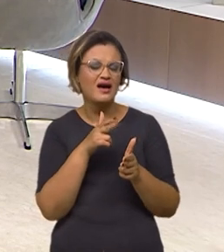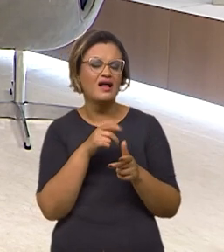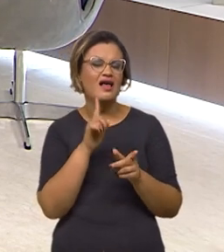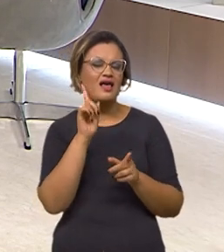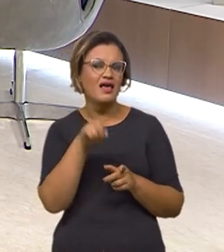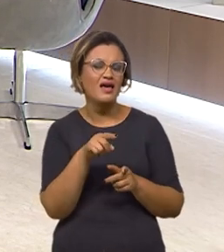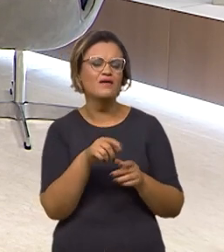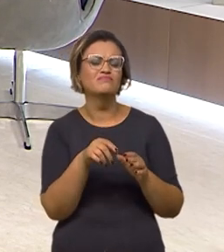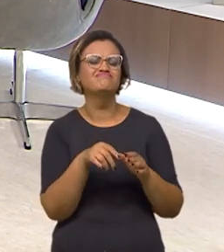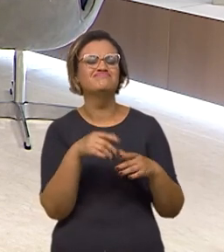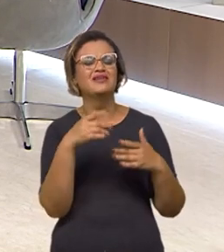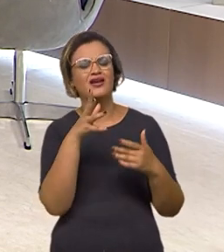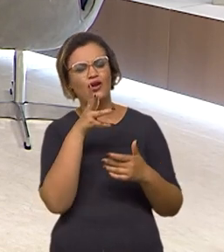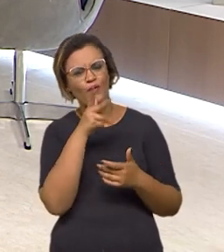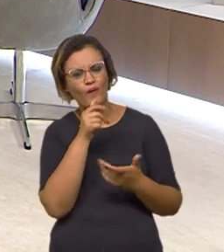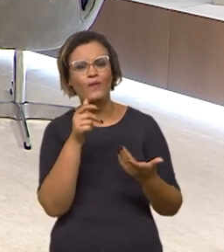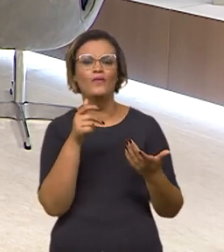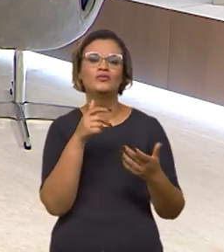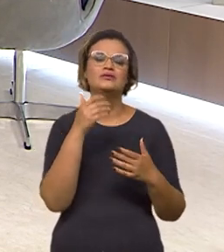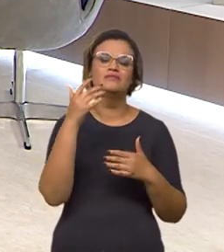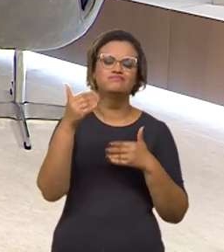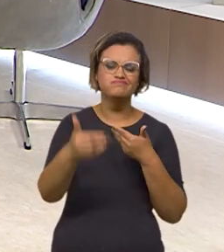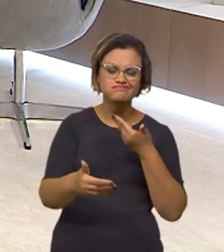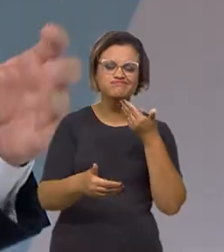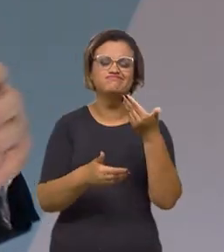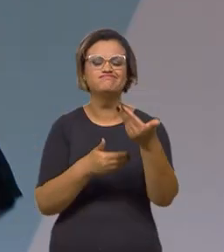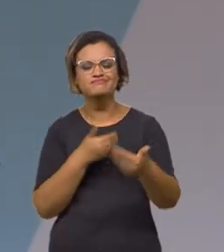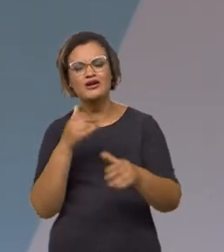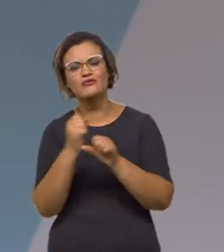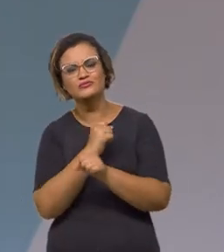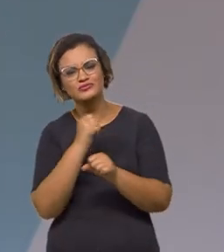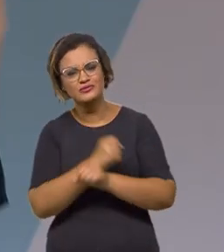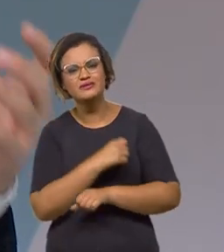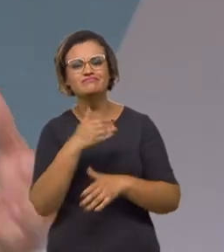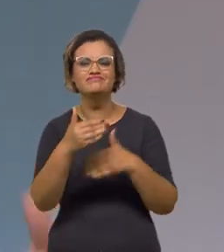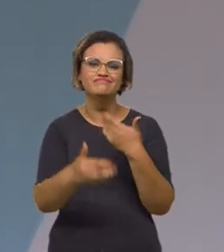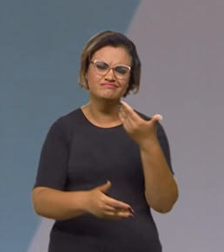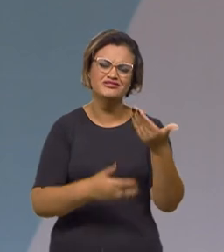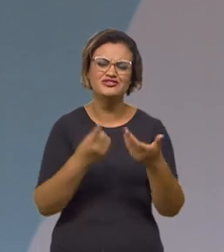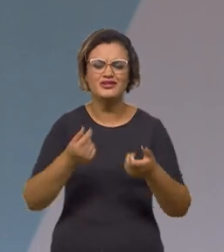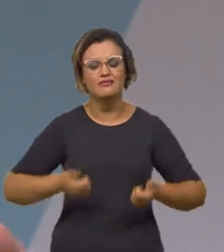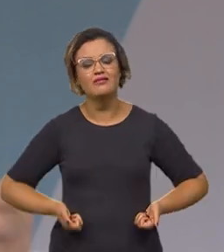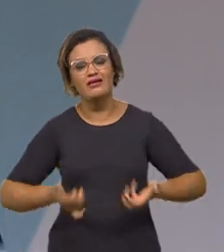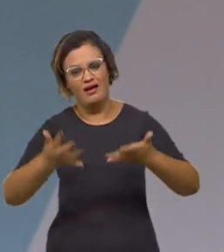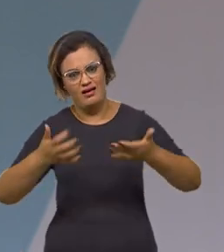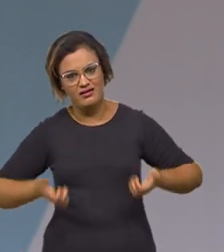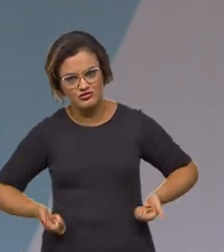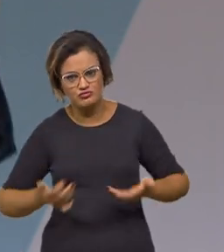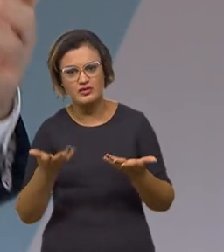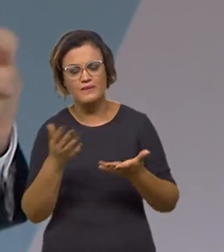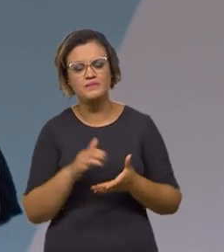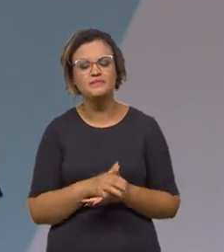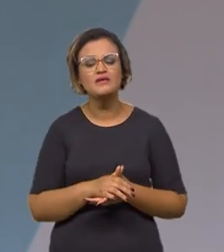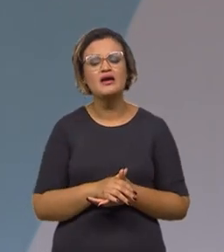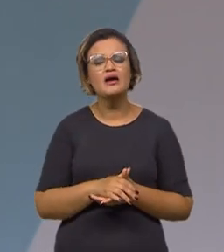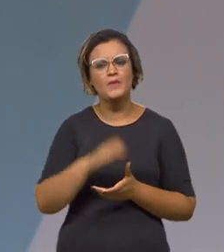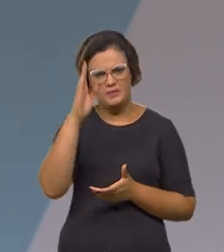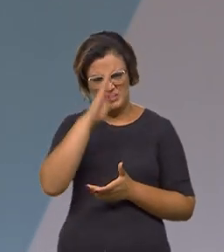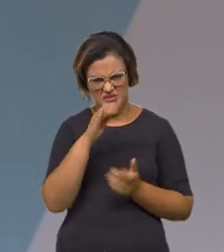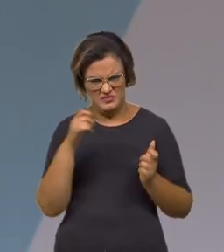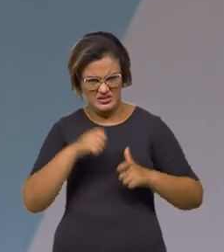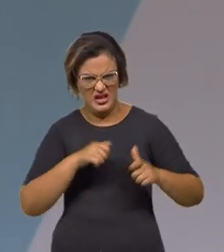projeto longo, de grande maturação, demora para ser construído, envolve muitos recursos. O Brasil, como é que está se